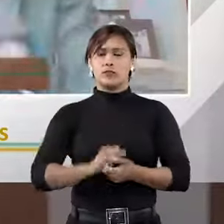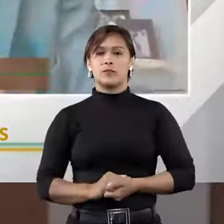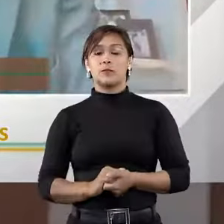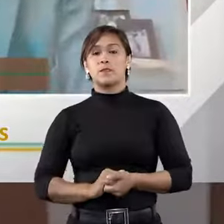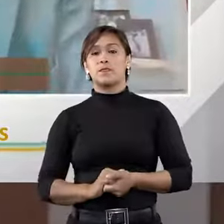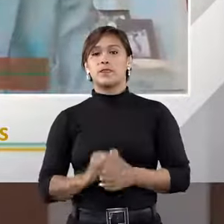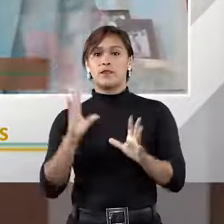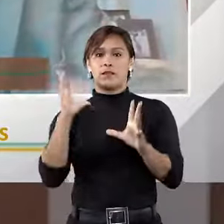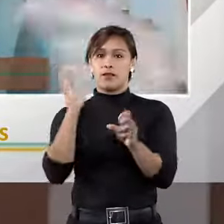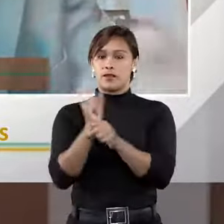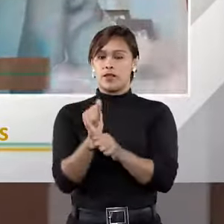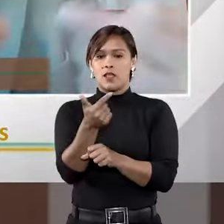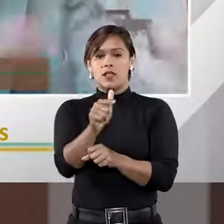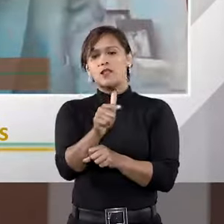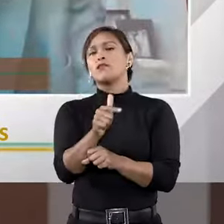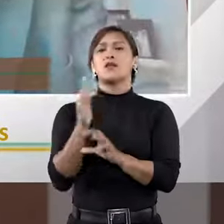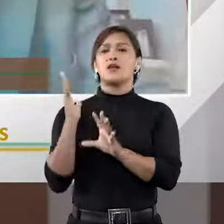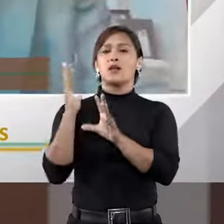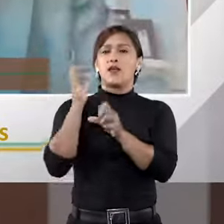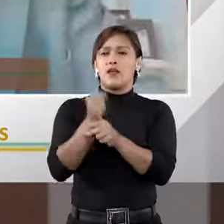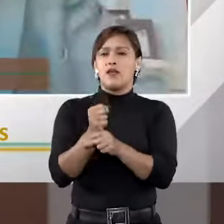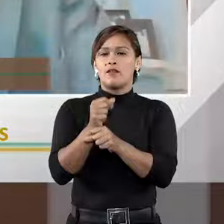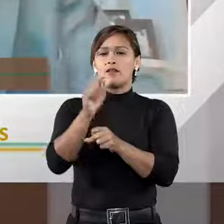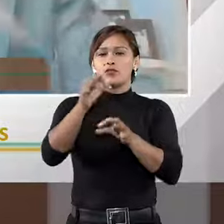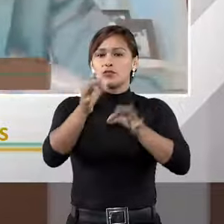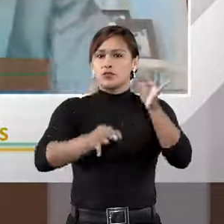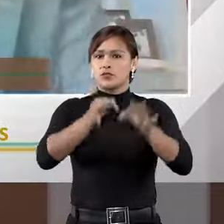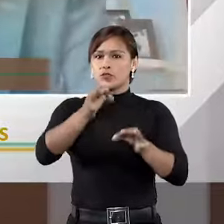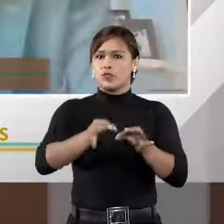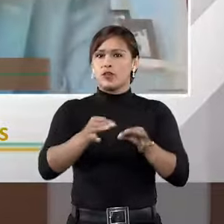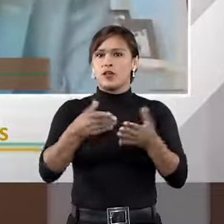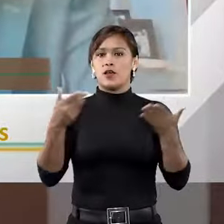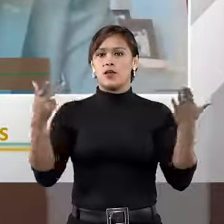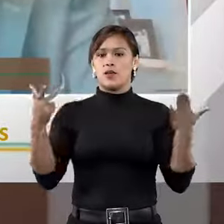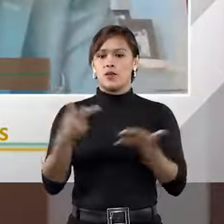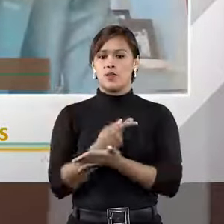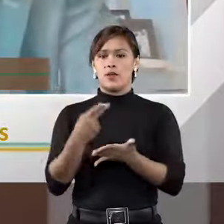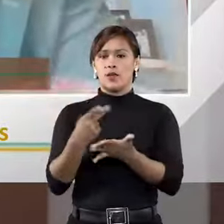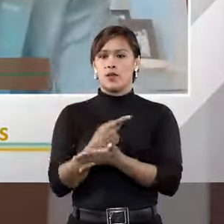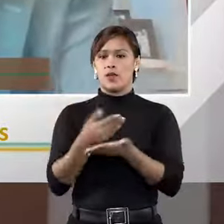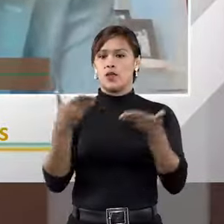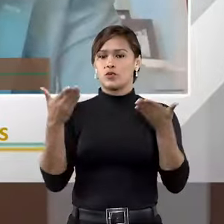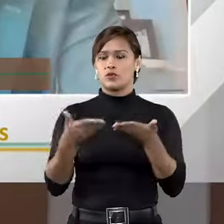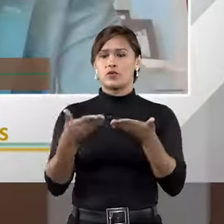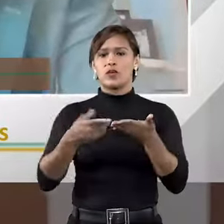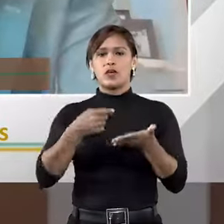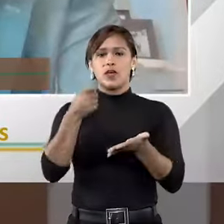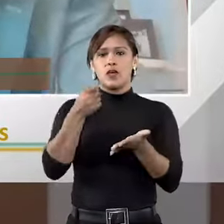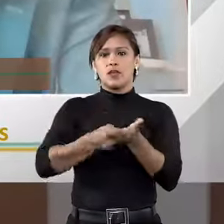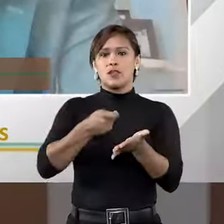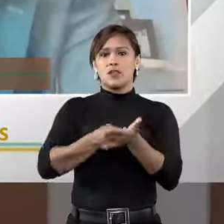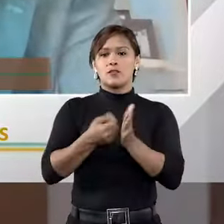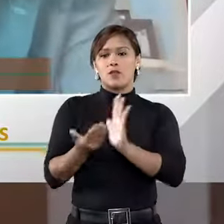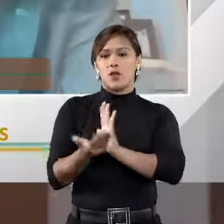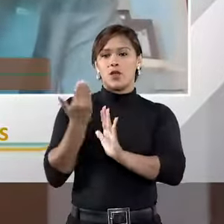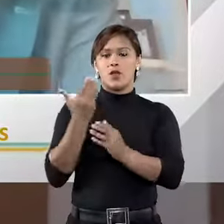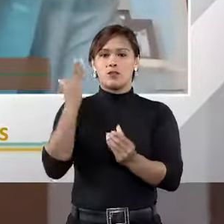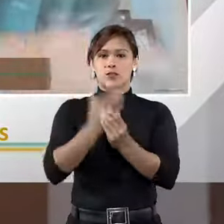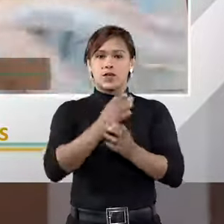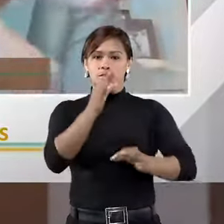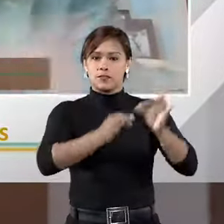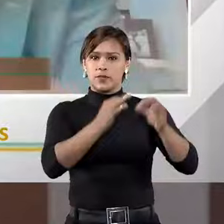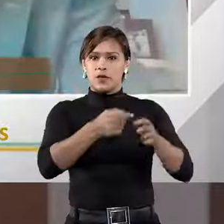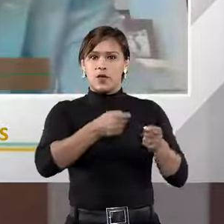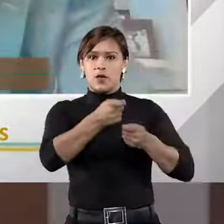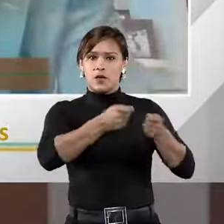para resumir, não vai dar para rever no judiciário o erro consistente na não aplicação do precedente pelo